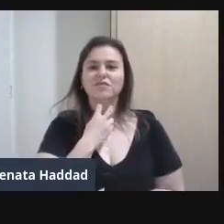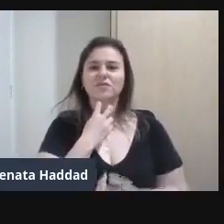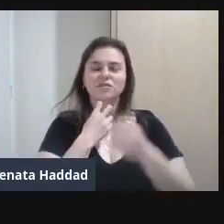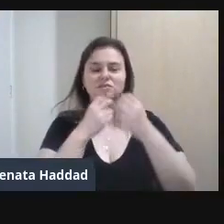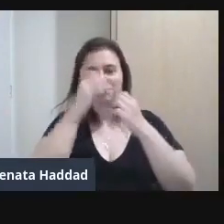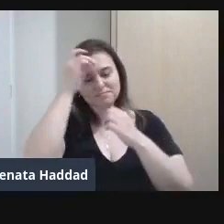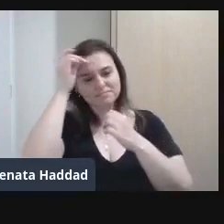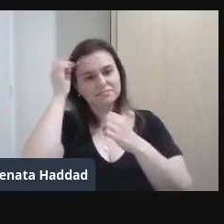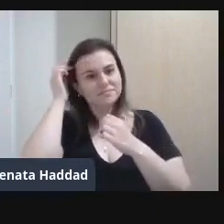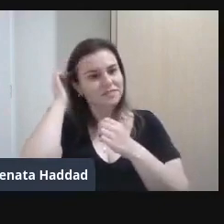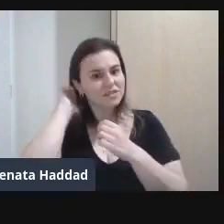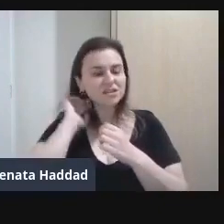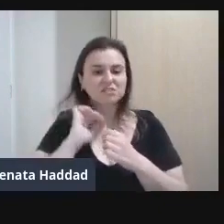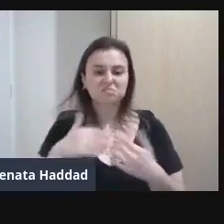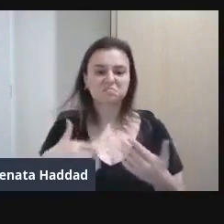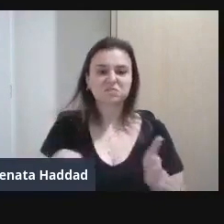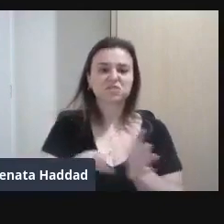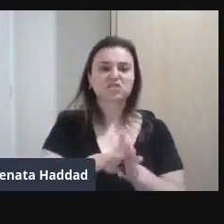Que